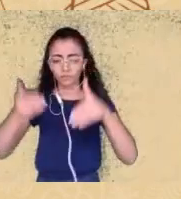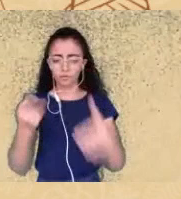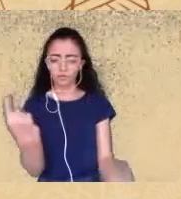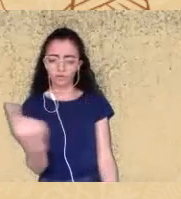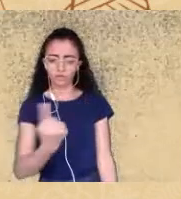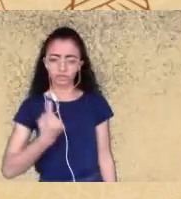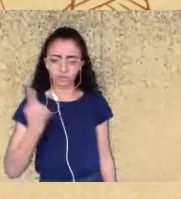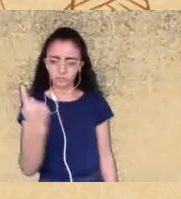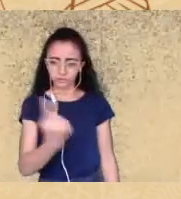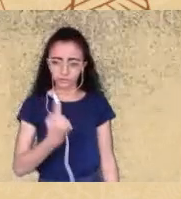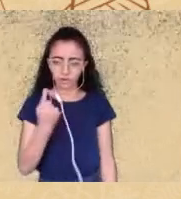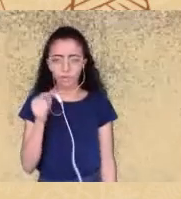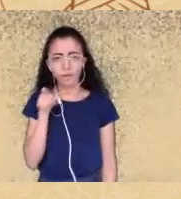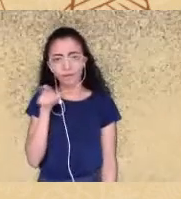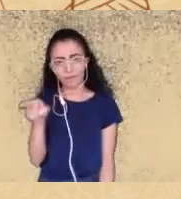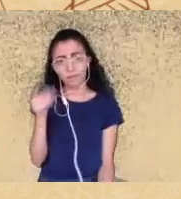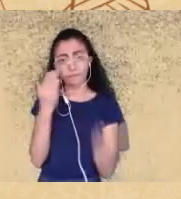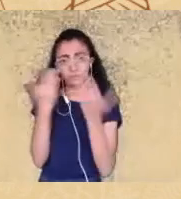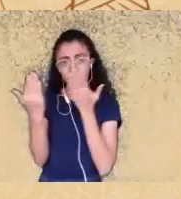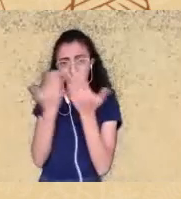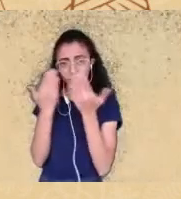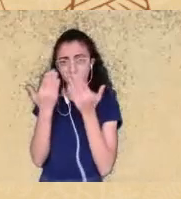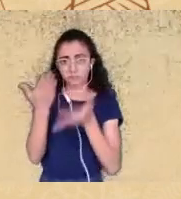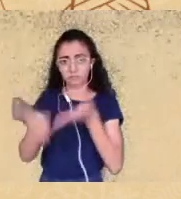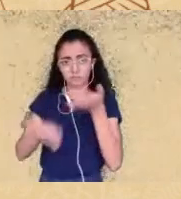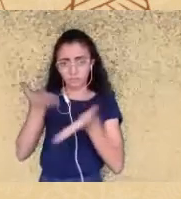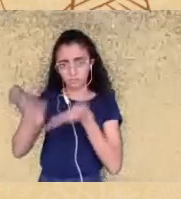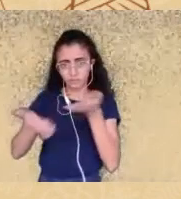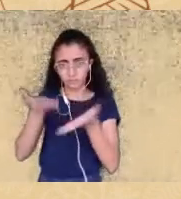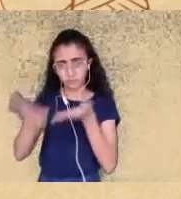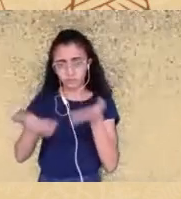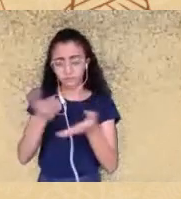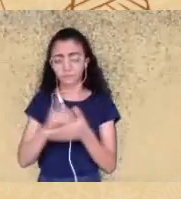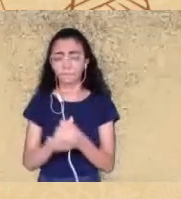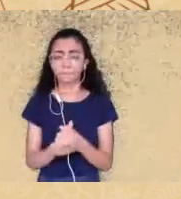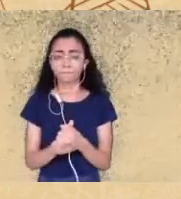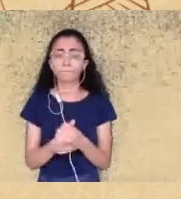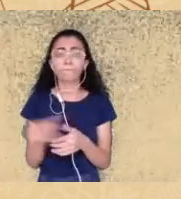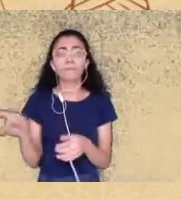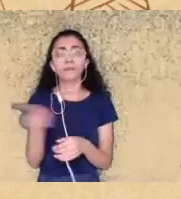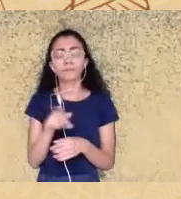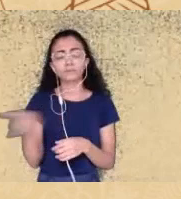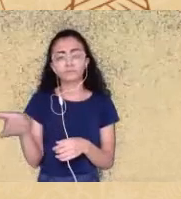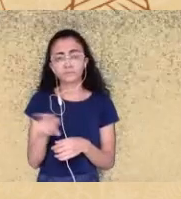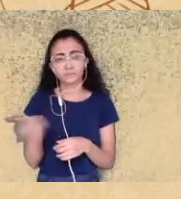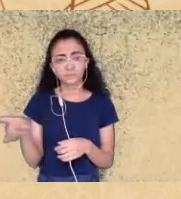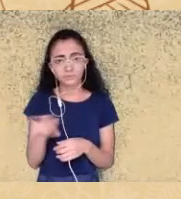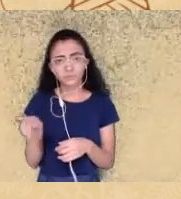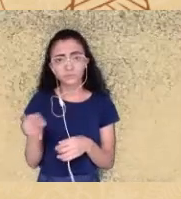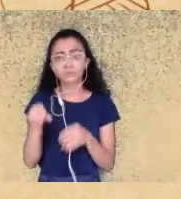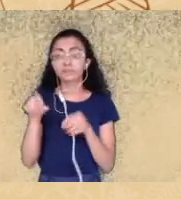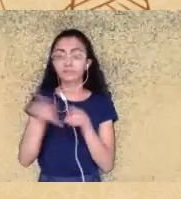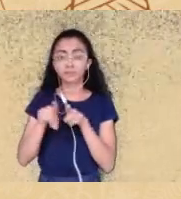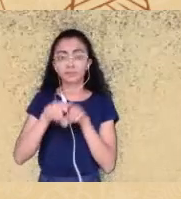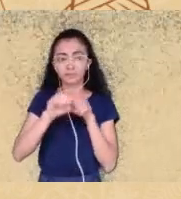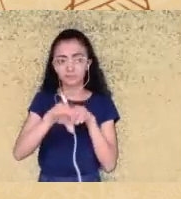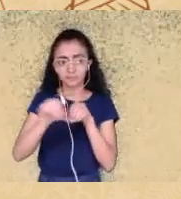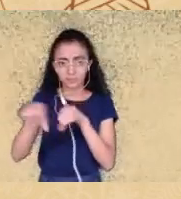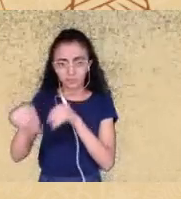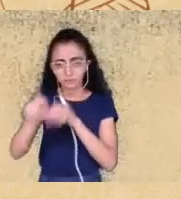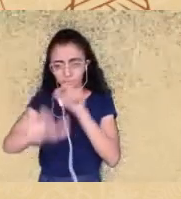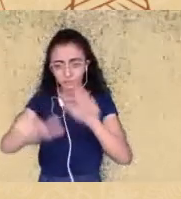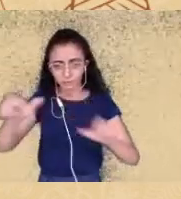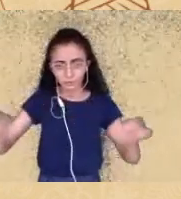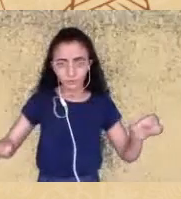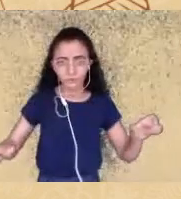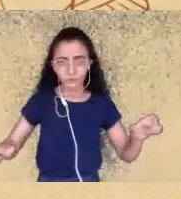ela atende ela trabalha nessa dimensão individual ela é professora ela forma pessoas ela trabalha do